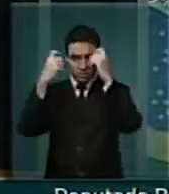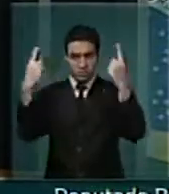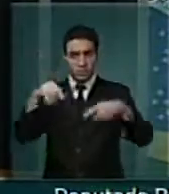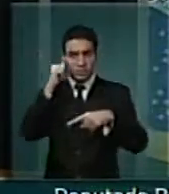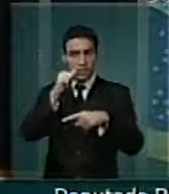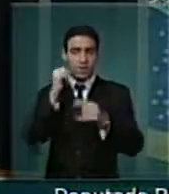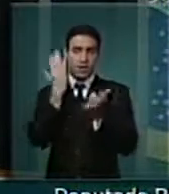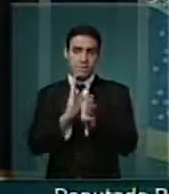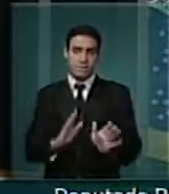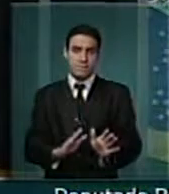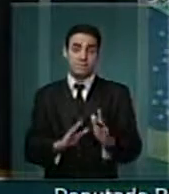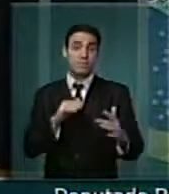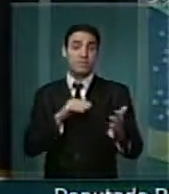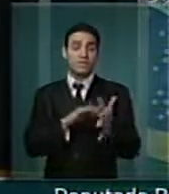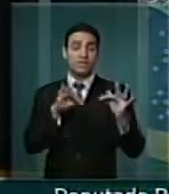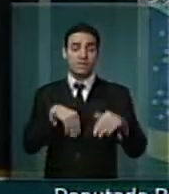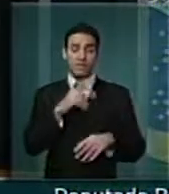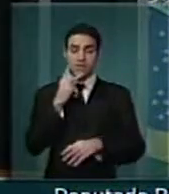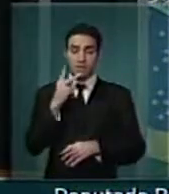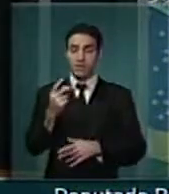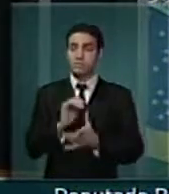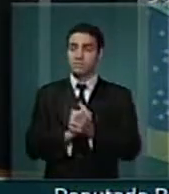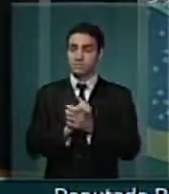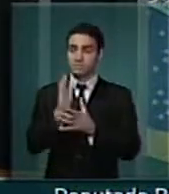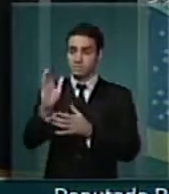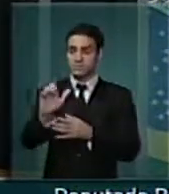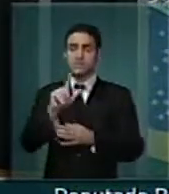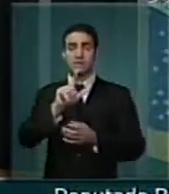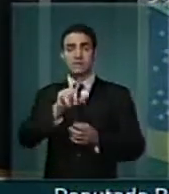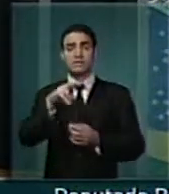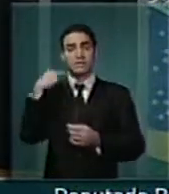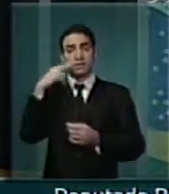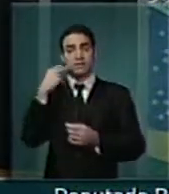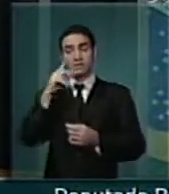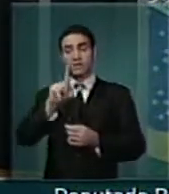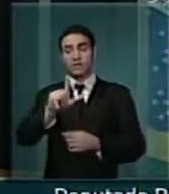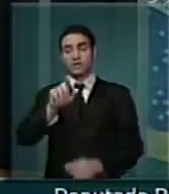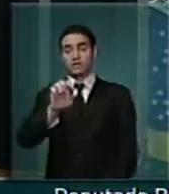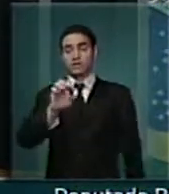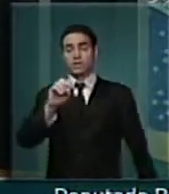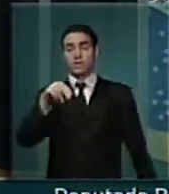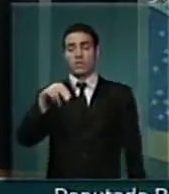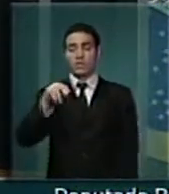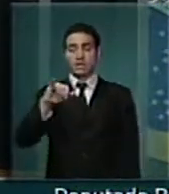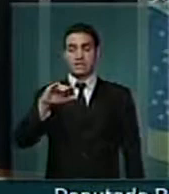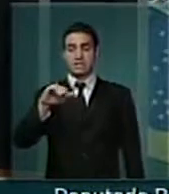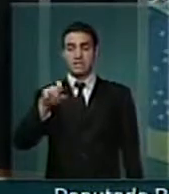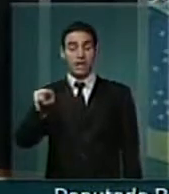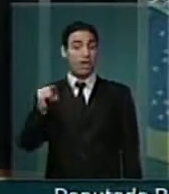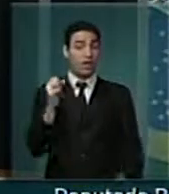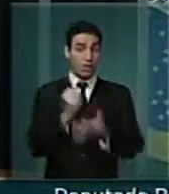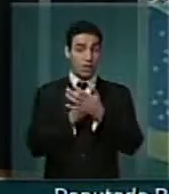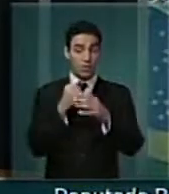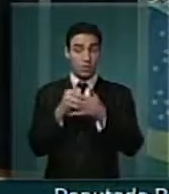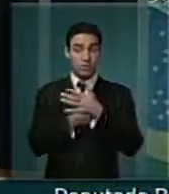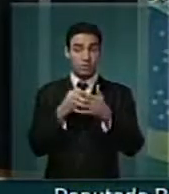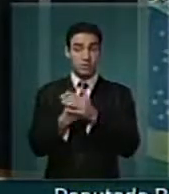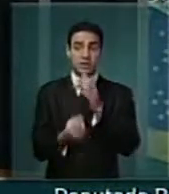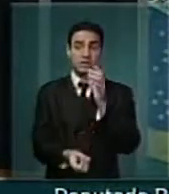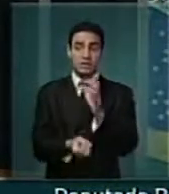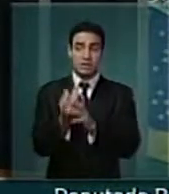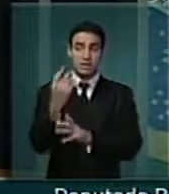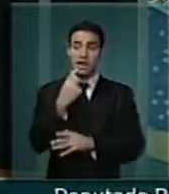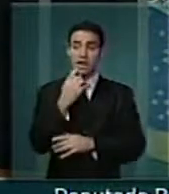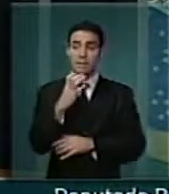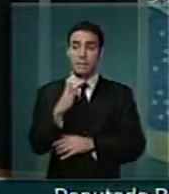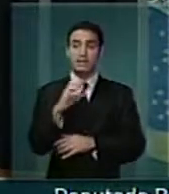Finalizo, cumprimentando a vereadora Leonice da Paz por sua luta pela instalação de mais delegacias da mulher em